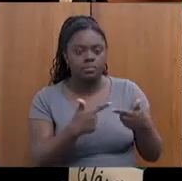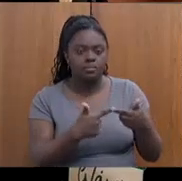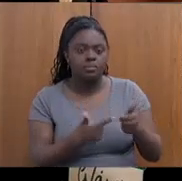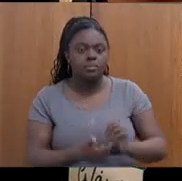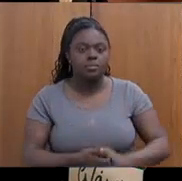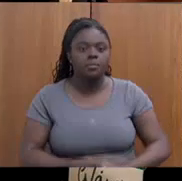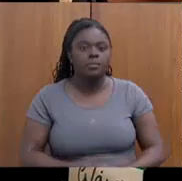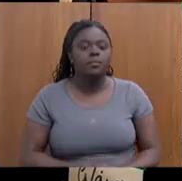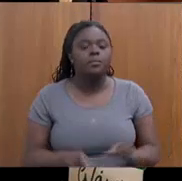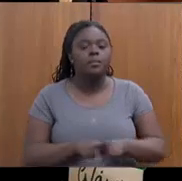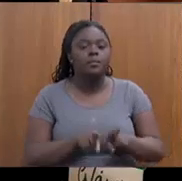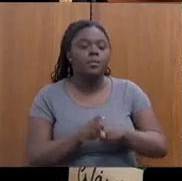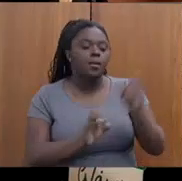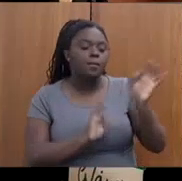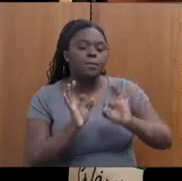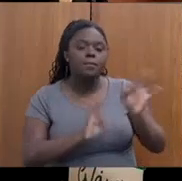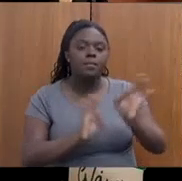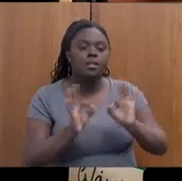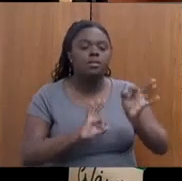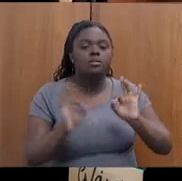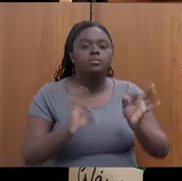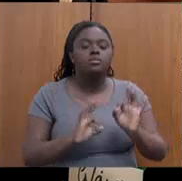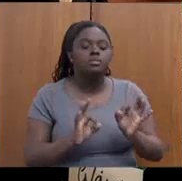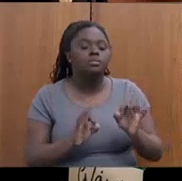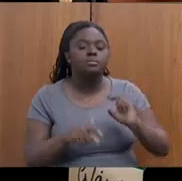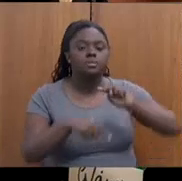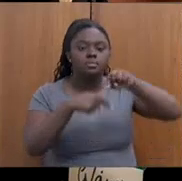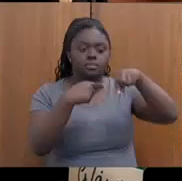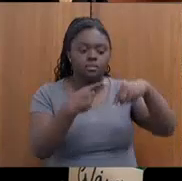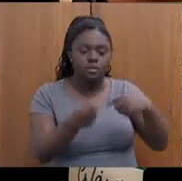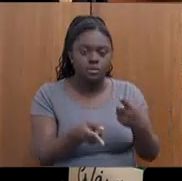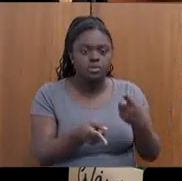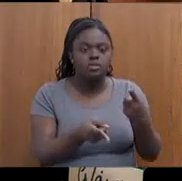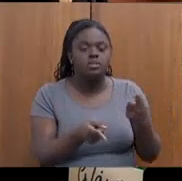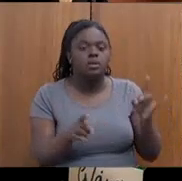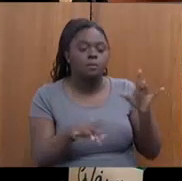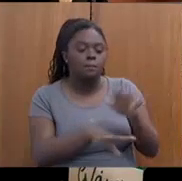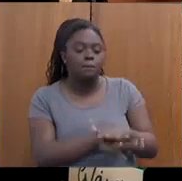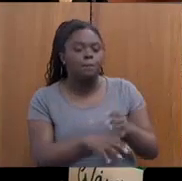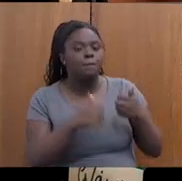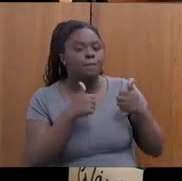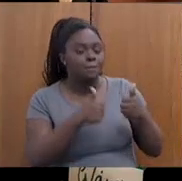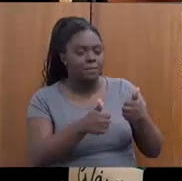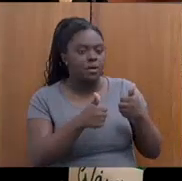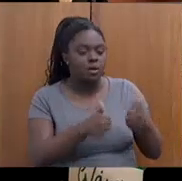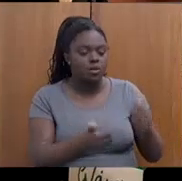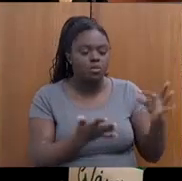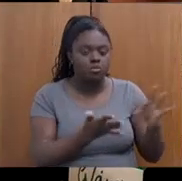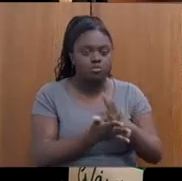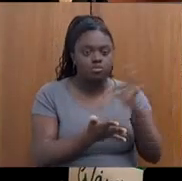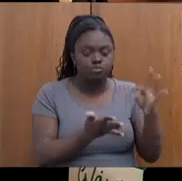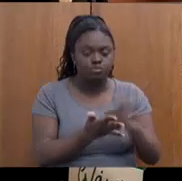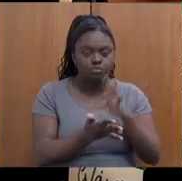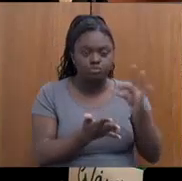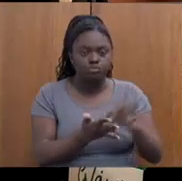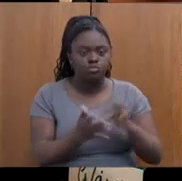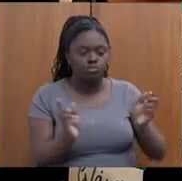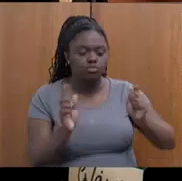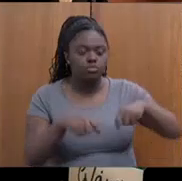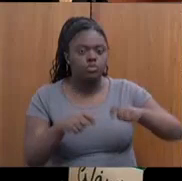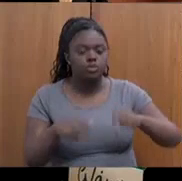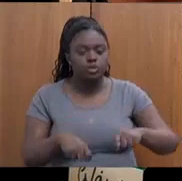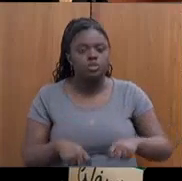e plano de negócios para elas gerarem, depois que elas ficarem boas em corte e costura, células produtivas locais.